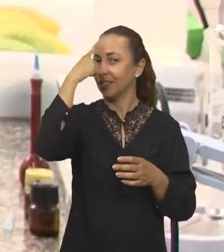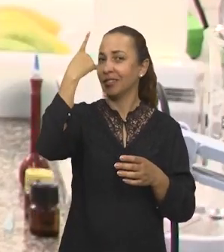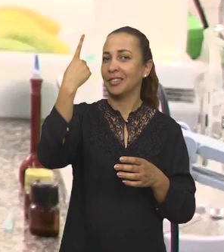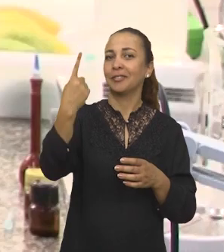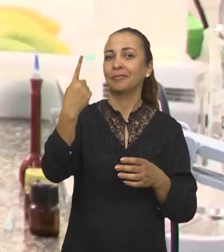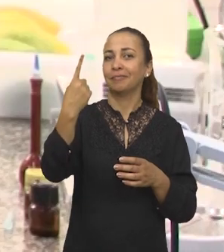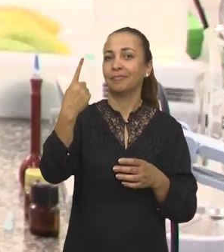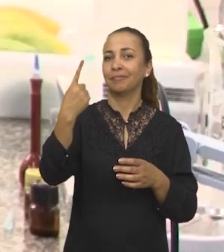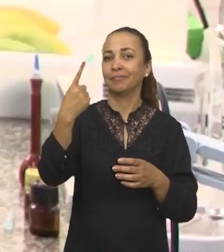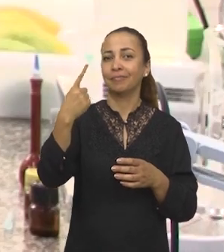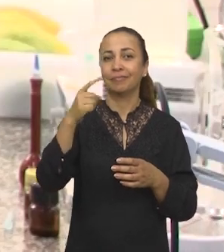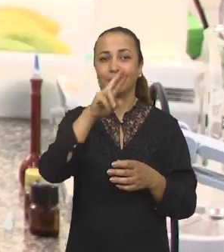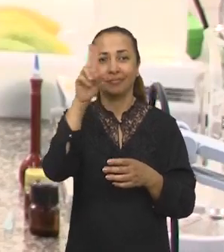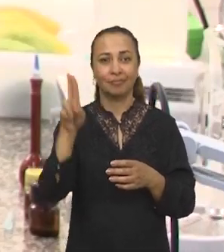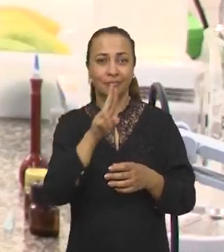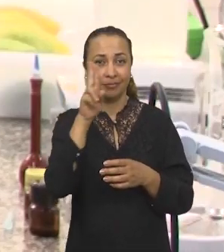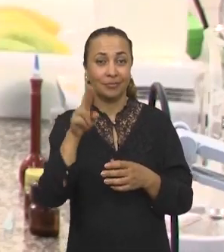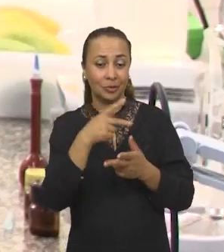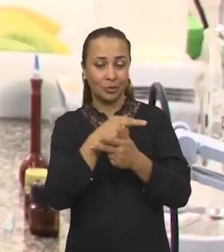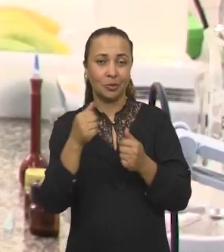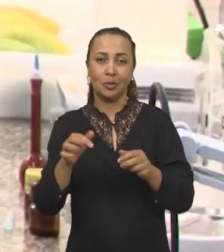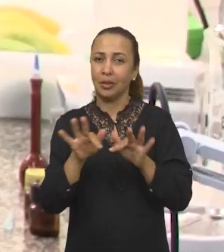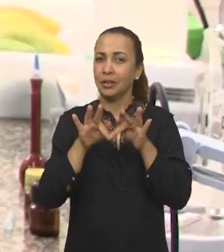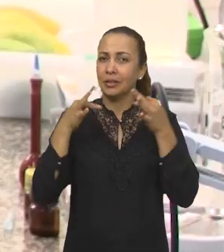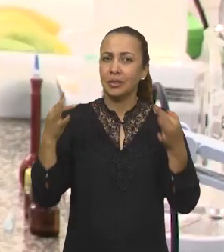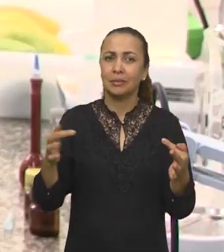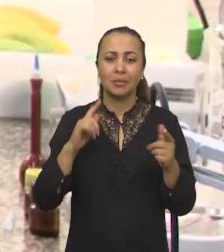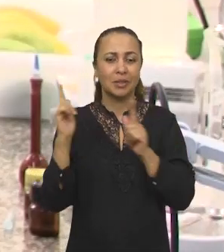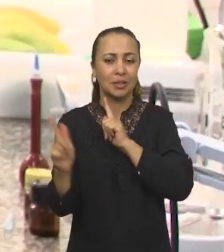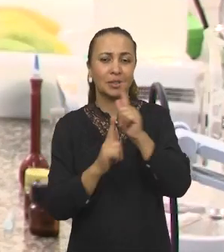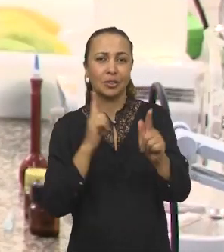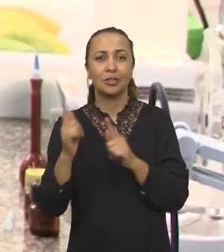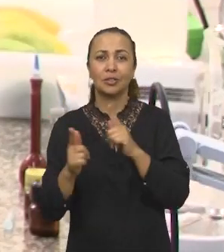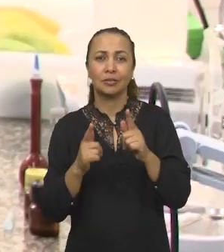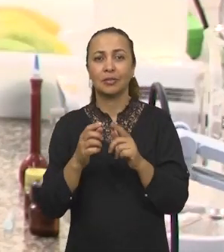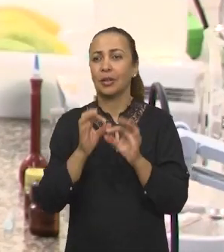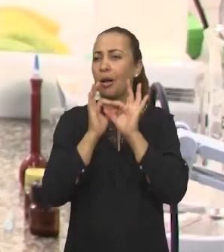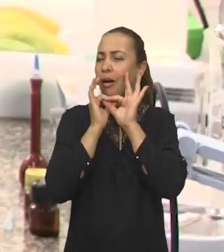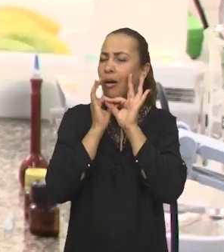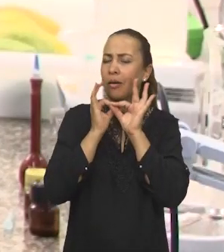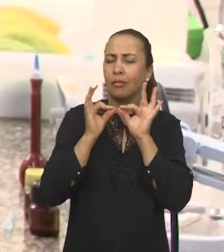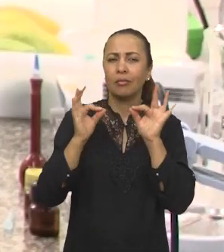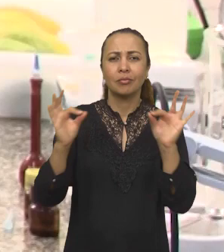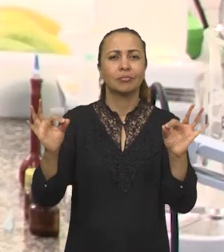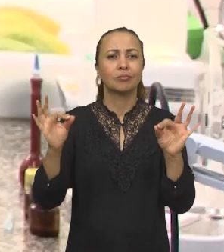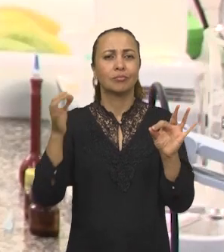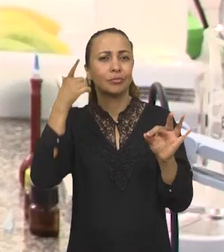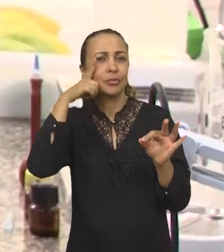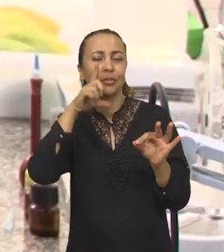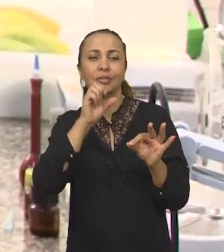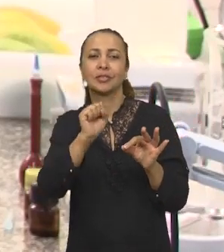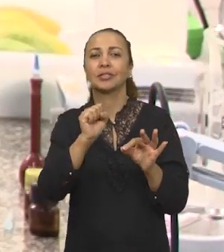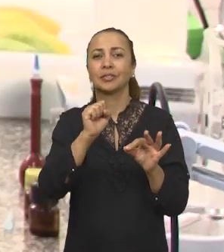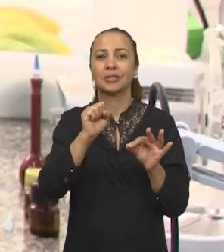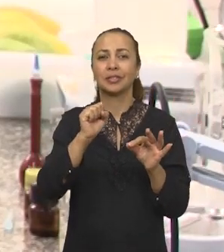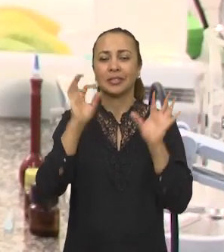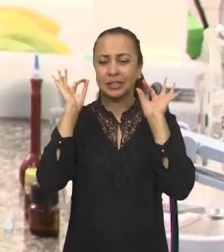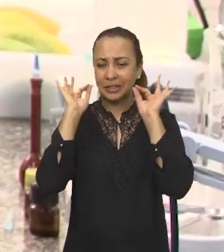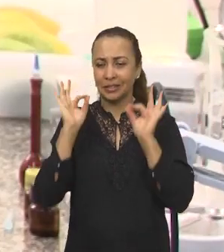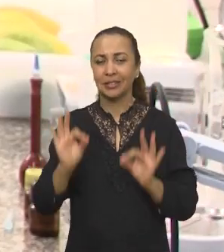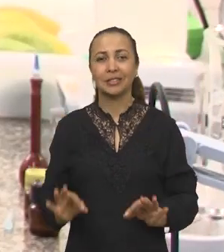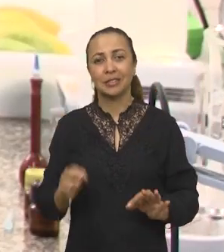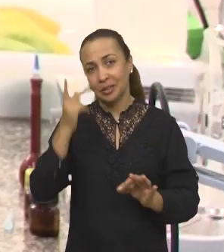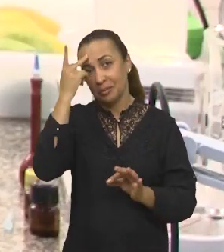utilização de matérias-primas simples, que geram um benefício tão ótimo, Tão eficiente